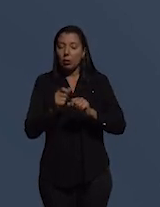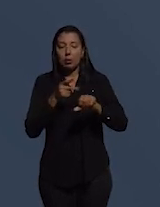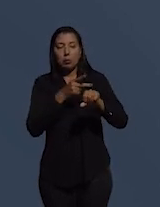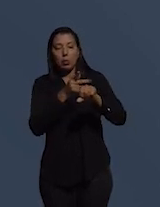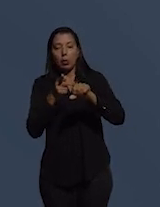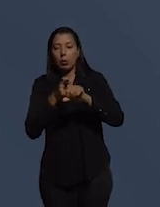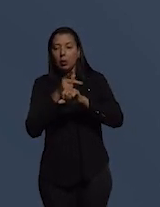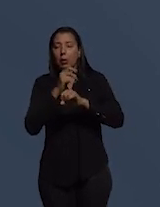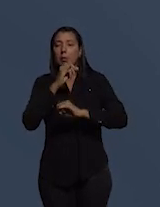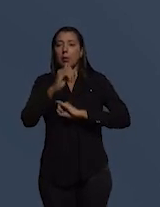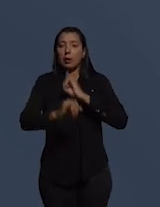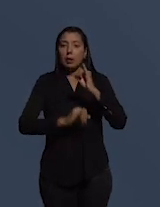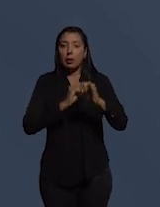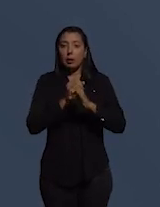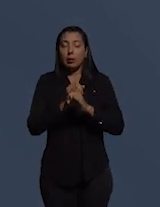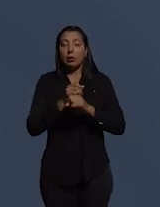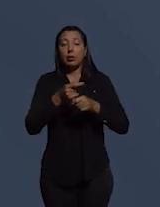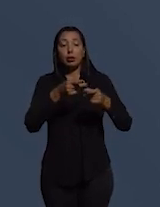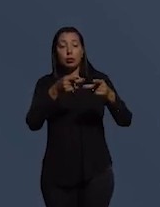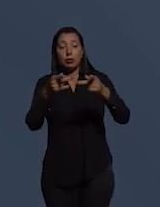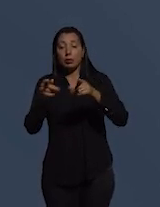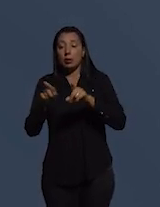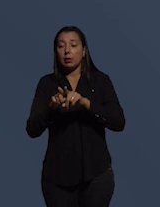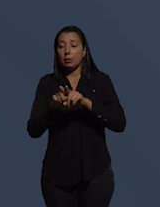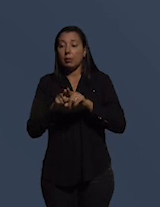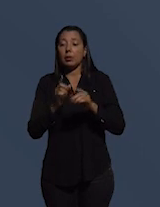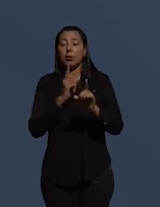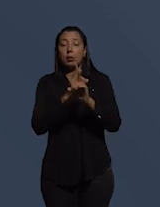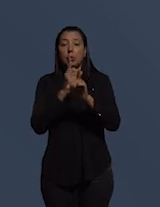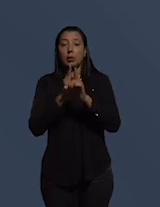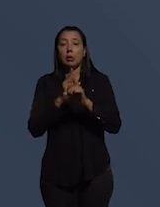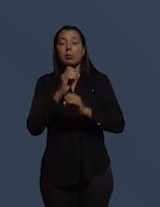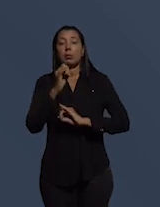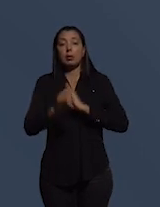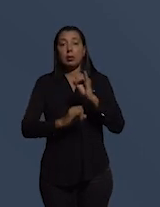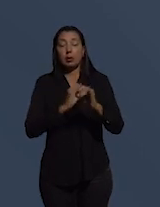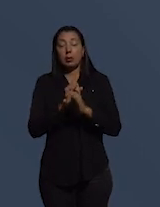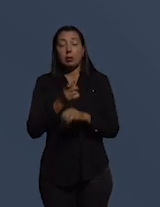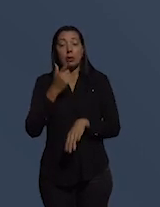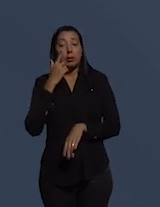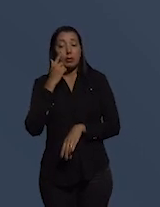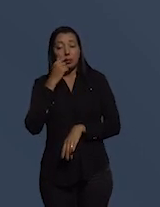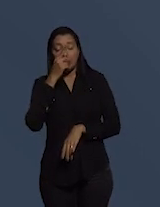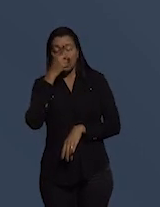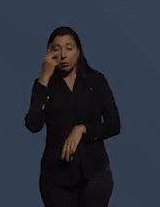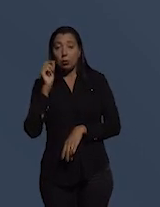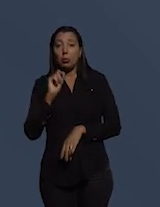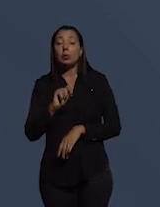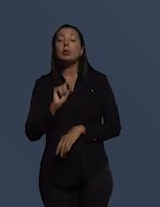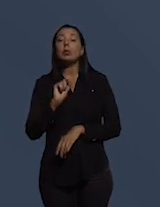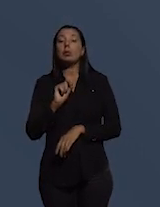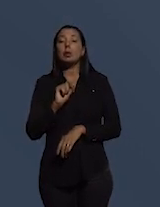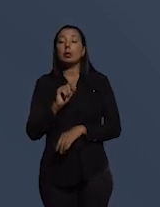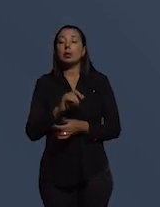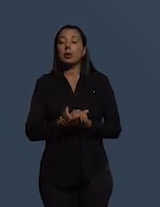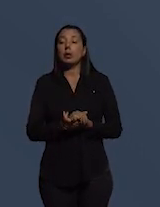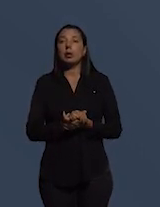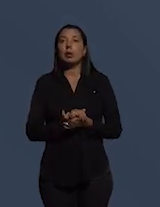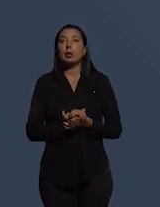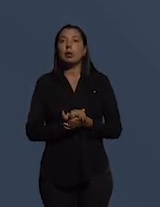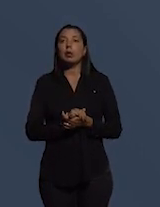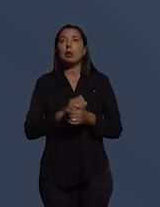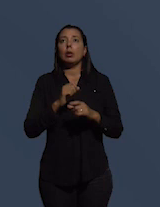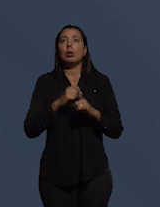online um registro de comércio também que possa ser encontrado online para que se possa ver quem são os shareholders um portal de